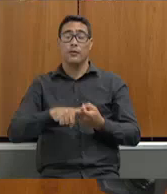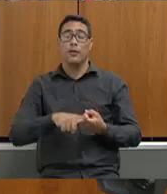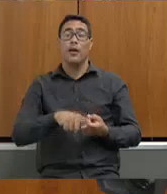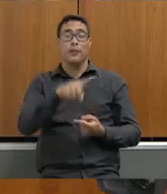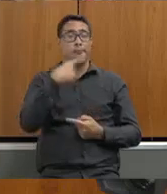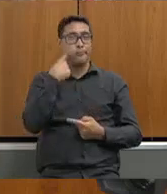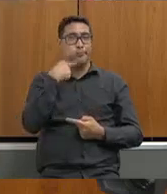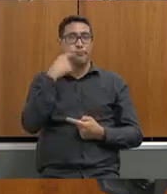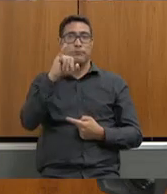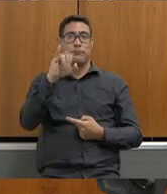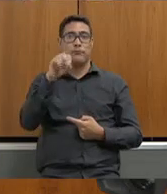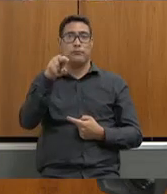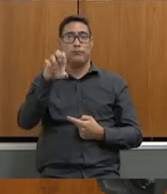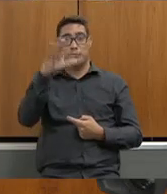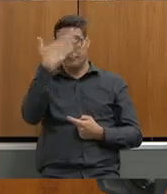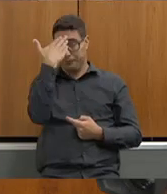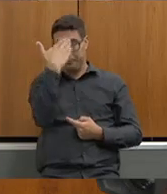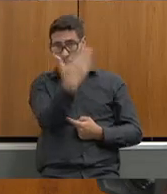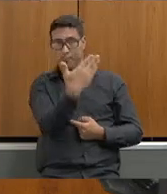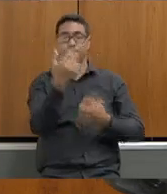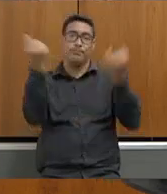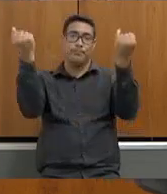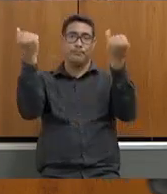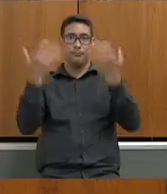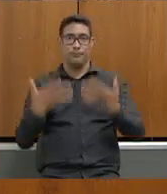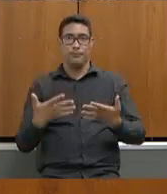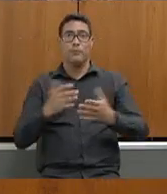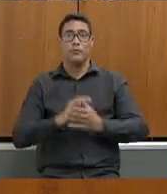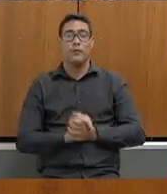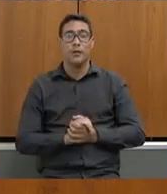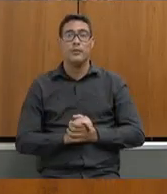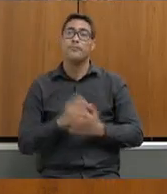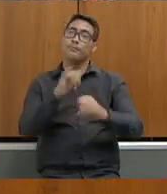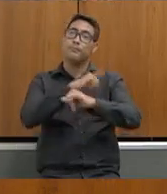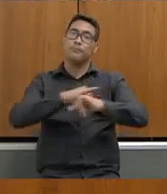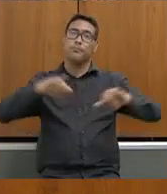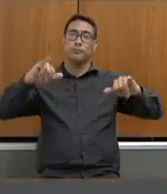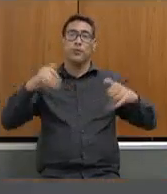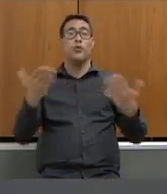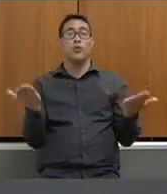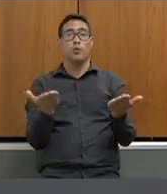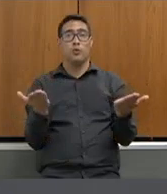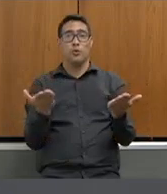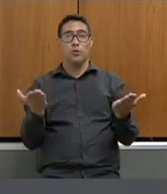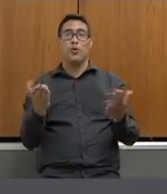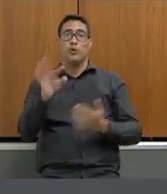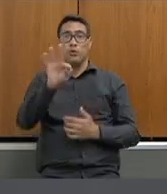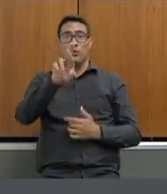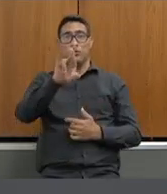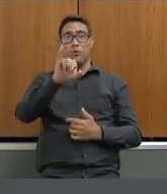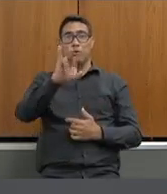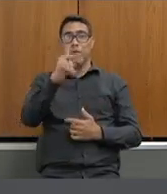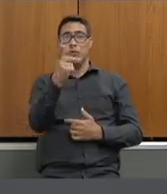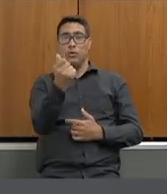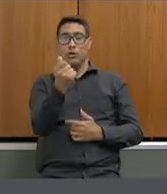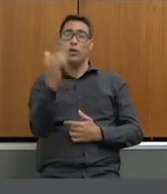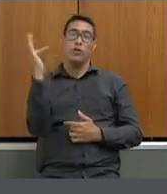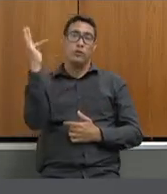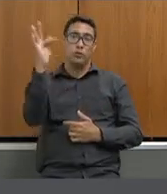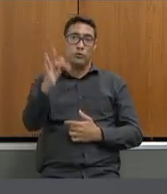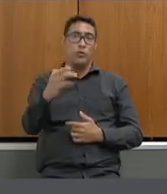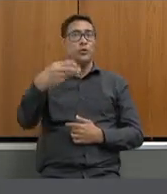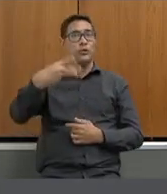muito obrigado pelas palavras nós anunciamos aqui hoje o Tires Futuro 3 que é um ensino